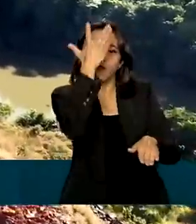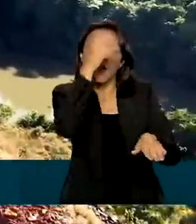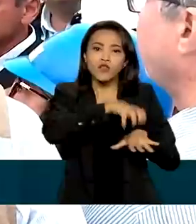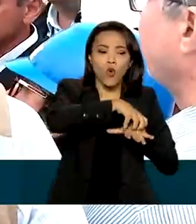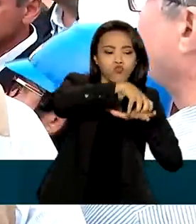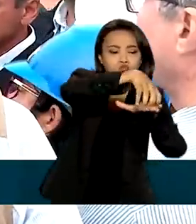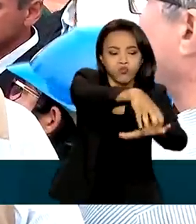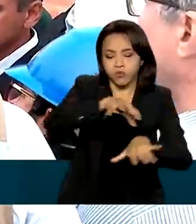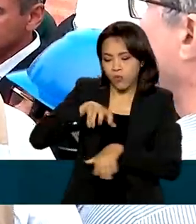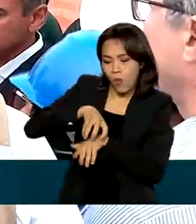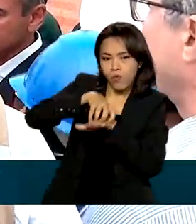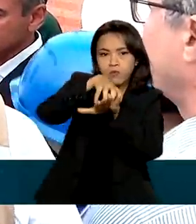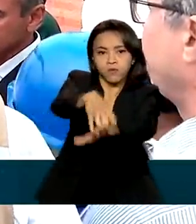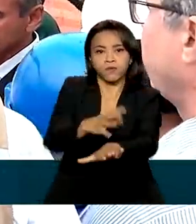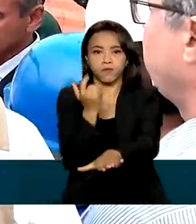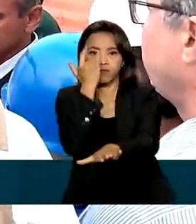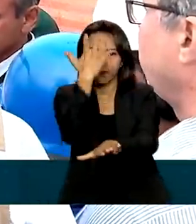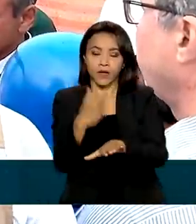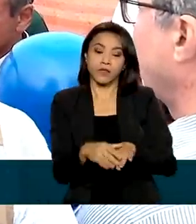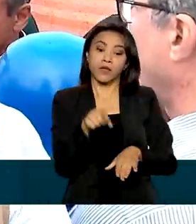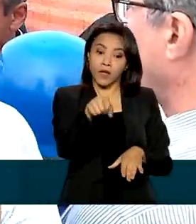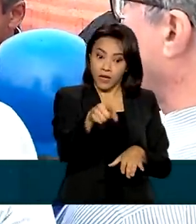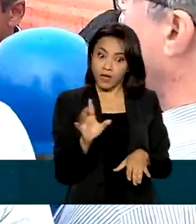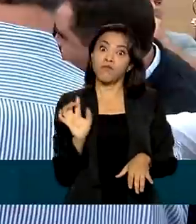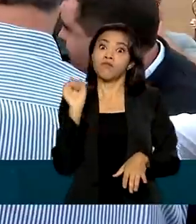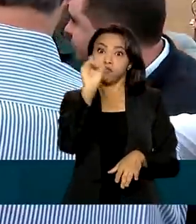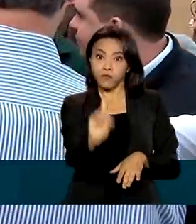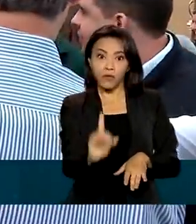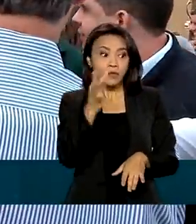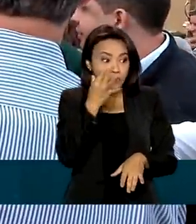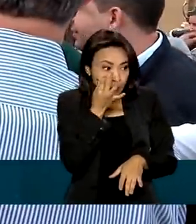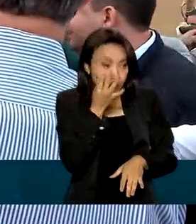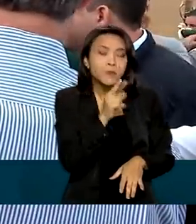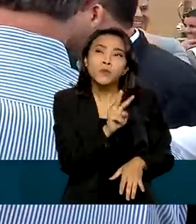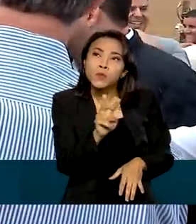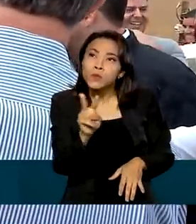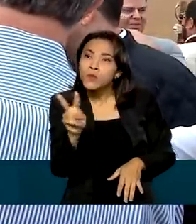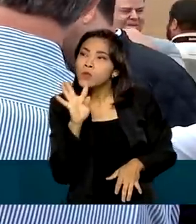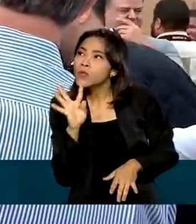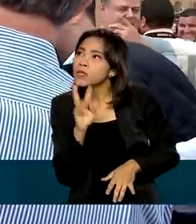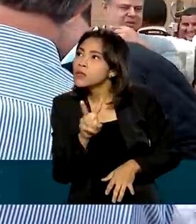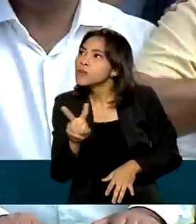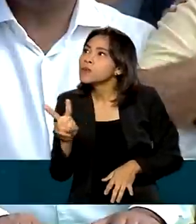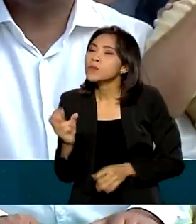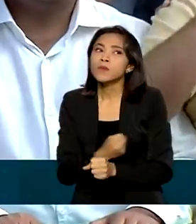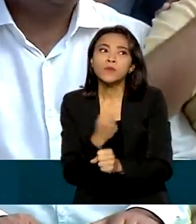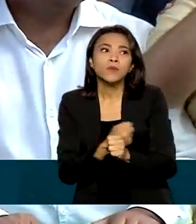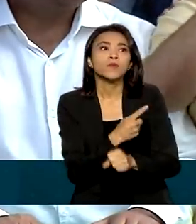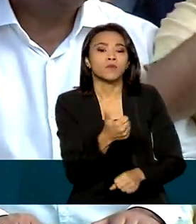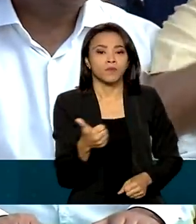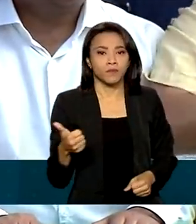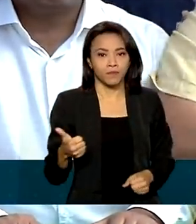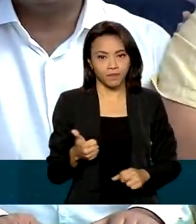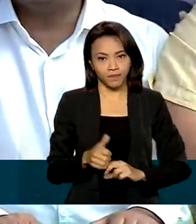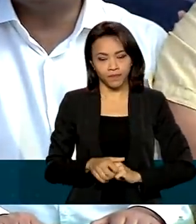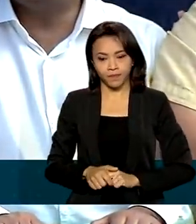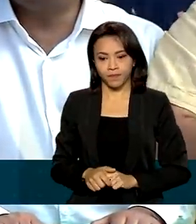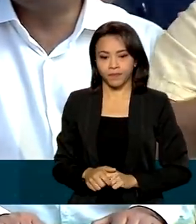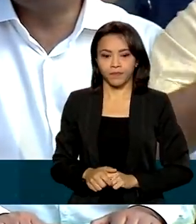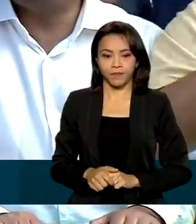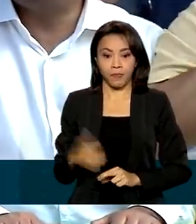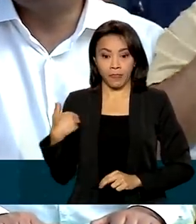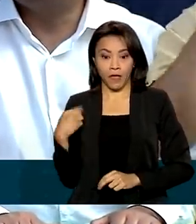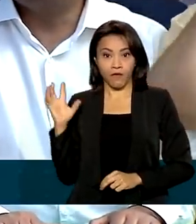local. O presidente Jair Bolsonaro esteve em Jatai para uma visita técnica ao canteiro de obras. Viemos ver o final de uma